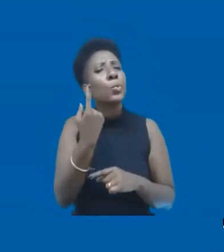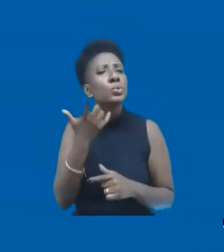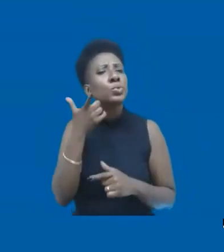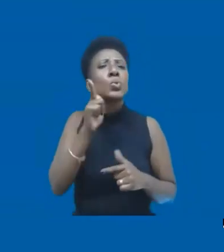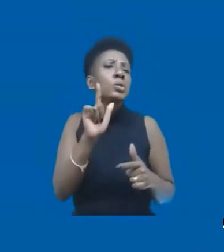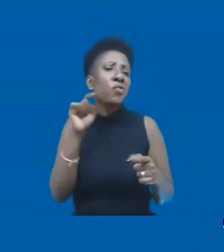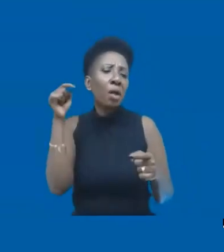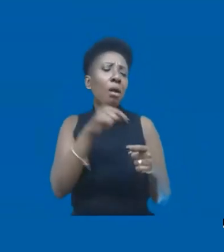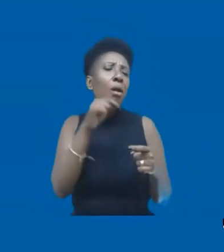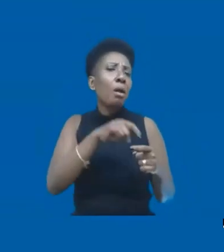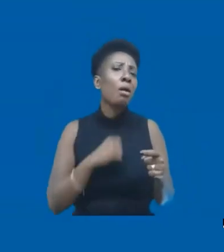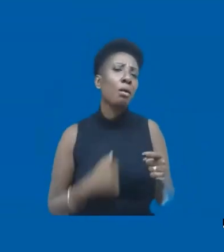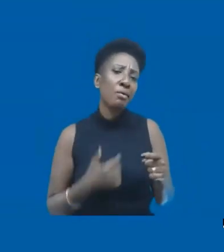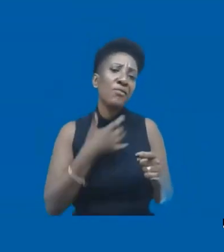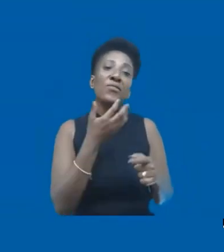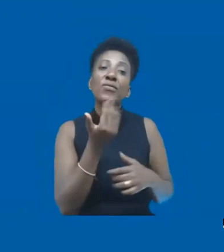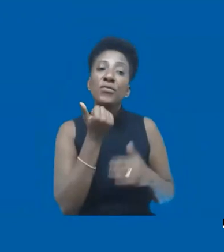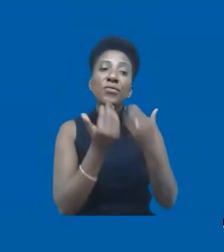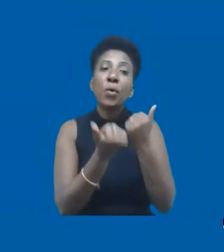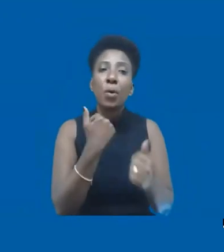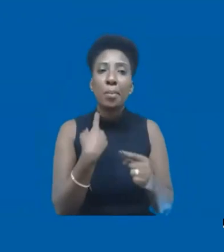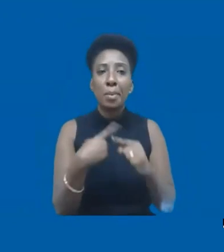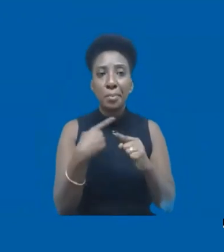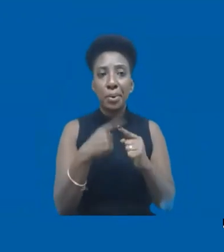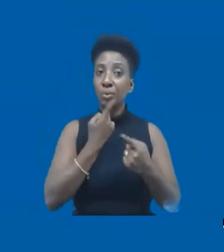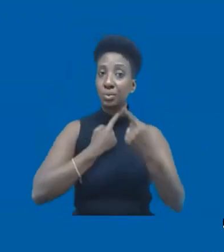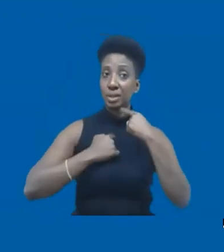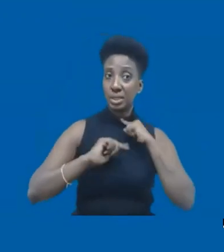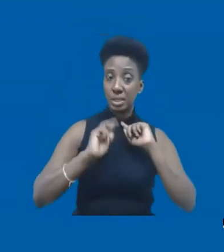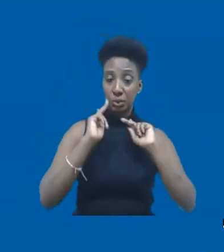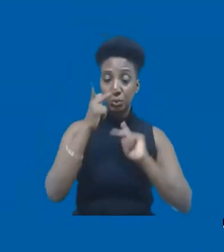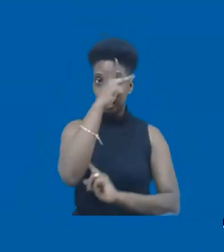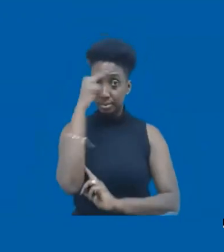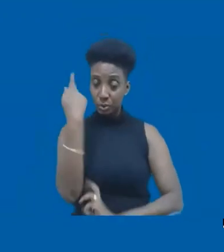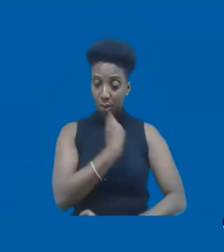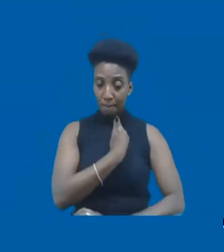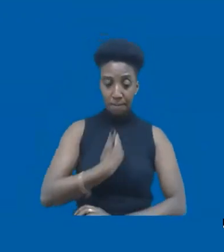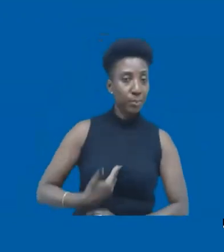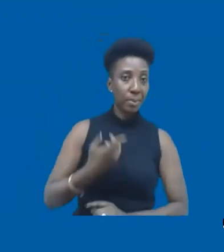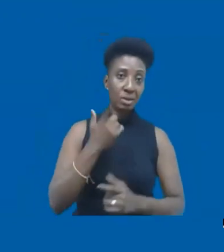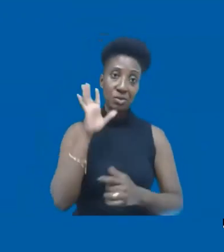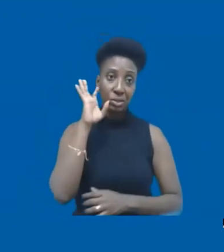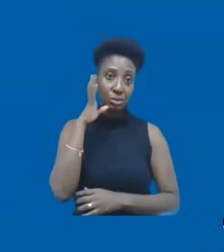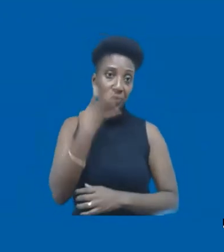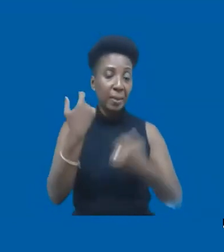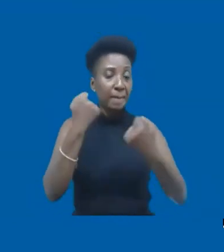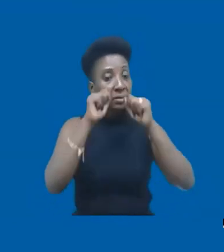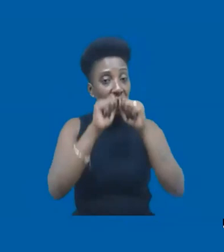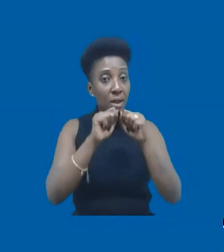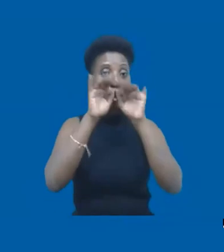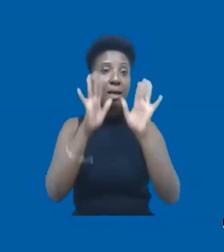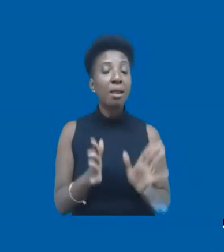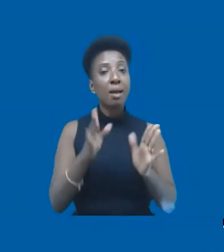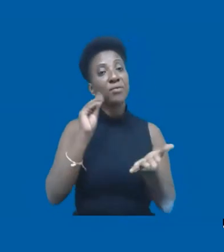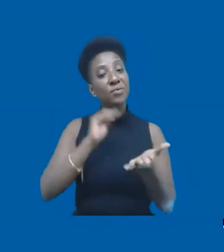Porque não há vontade entre os seres do planeta em resolver esse problema. Deixar isso bem claro. Falta